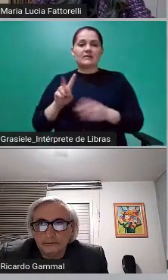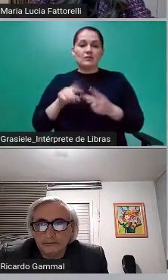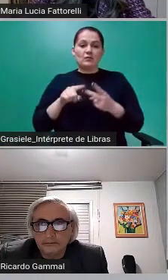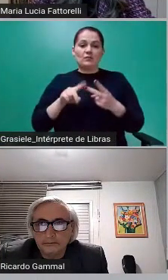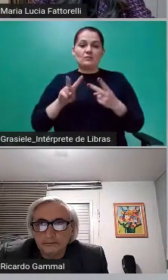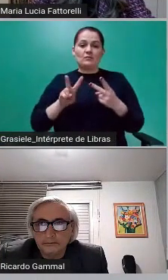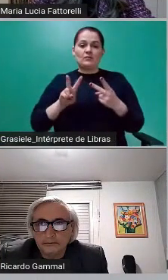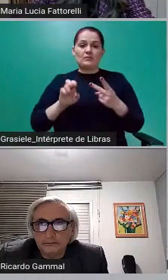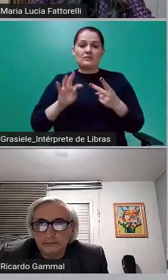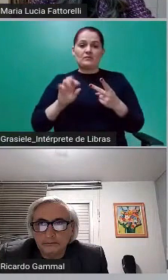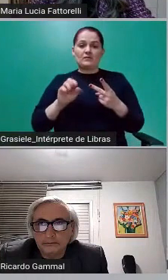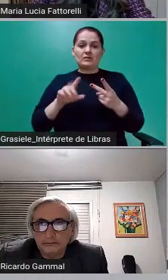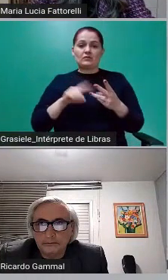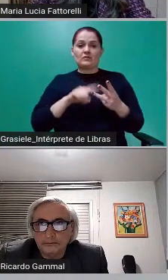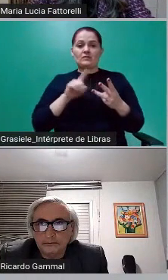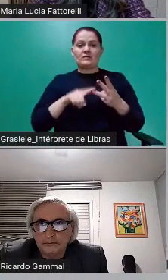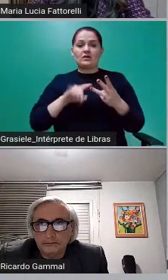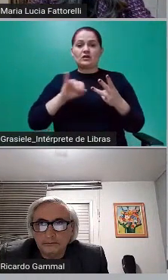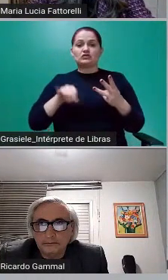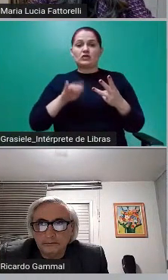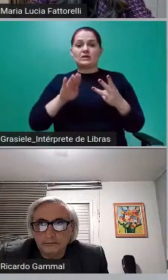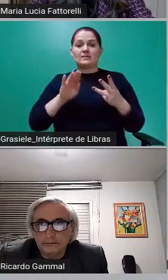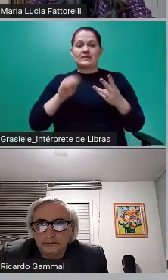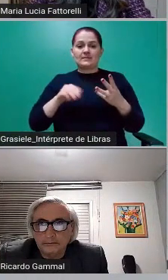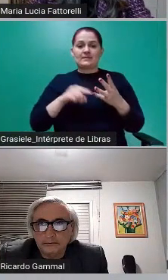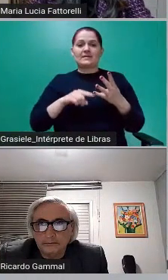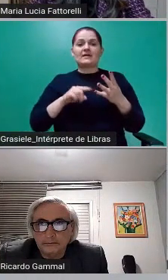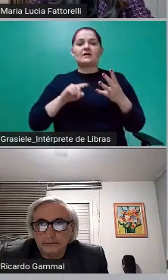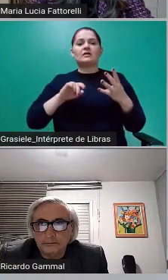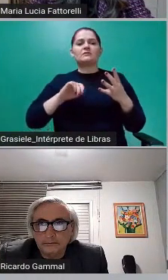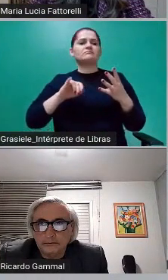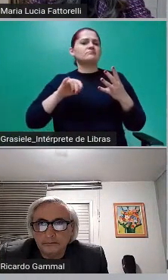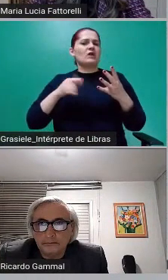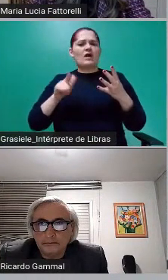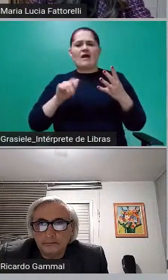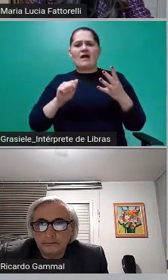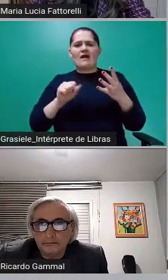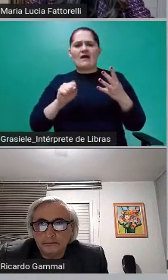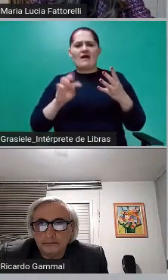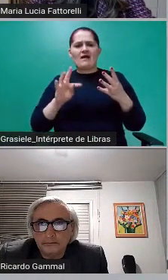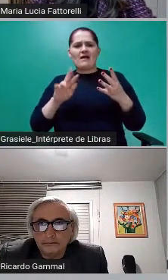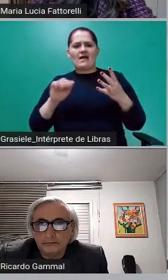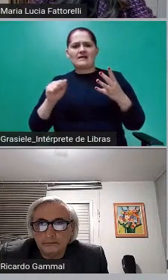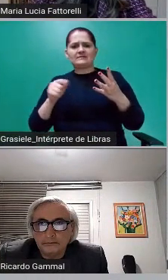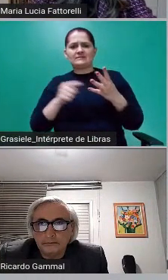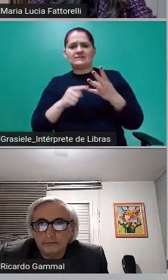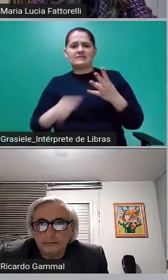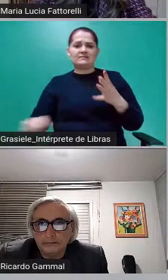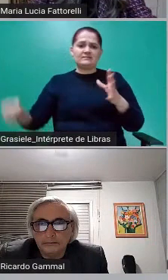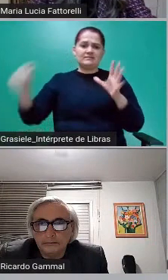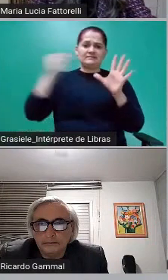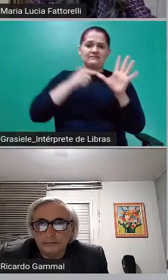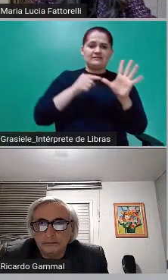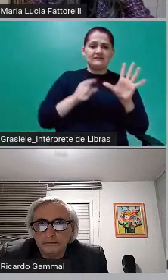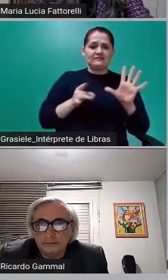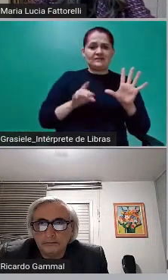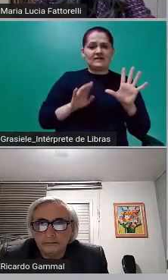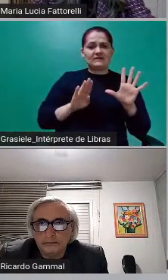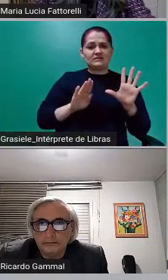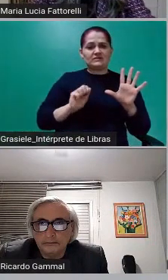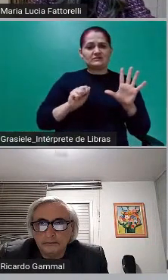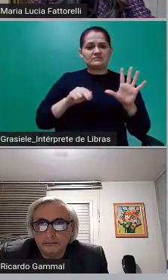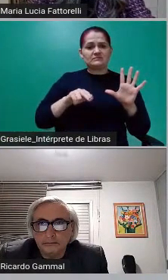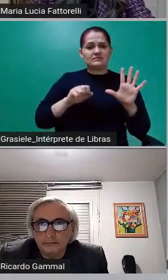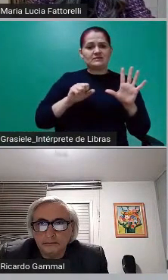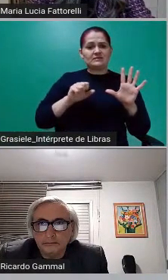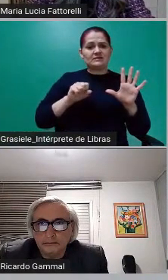JLH, que vendeu para a Astra, e a Astra aí finalmente vende para o Banestado. Os títulos